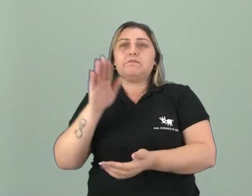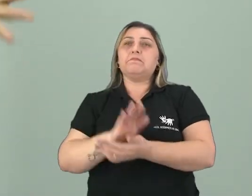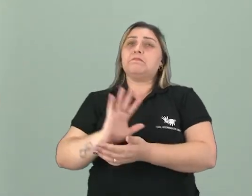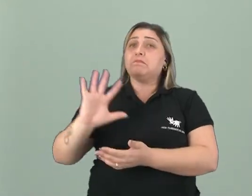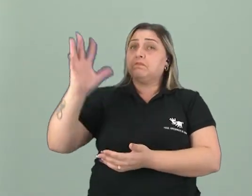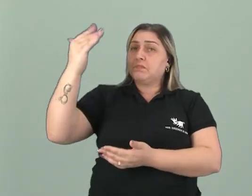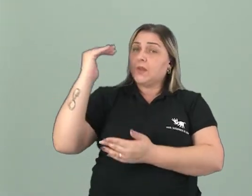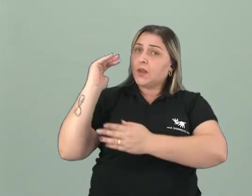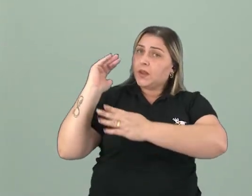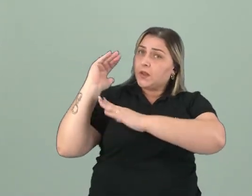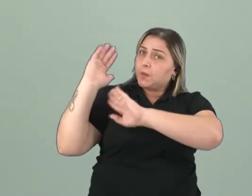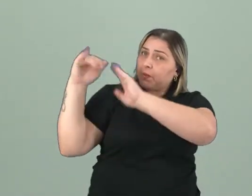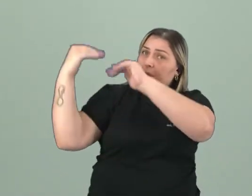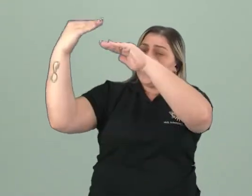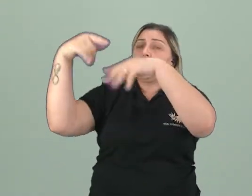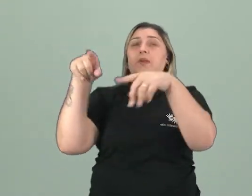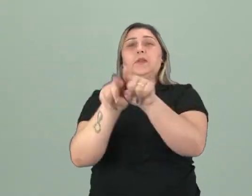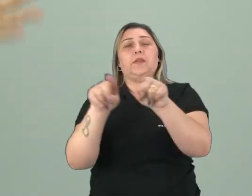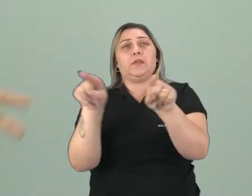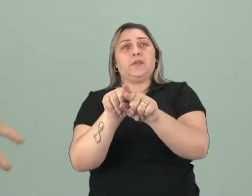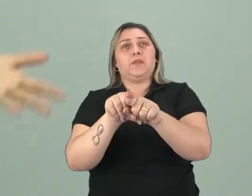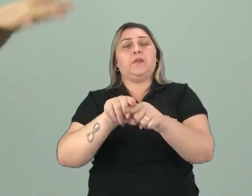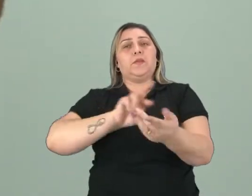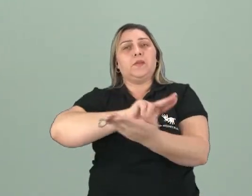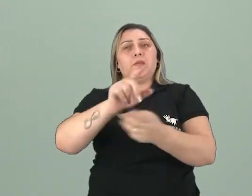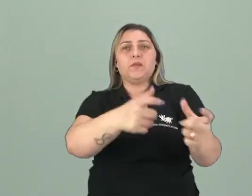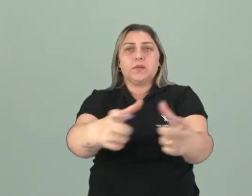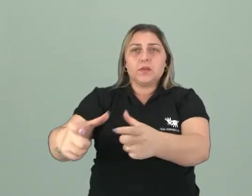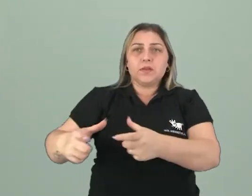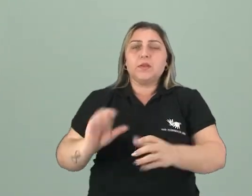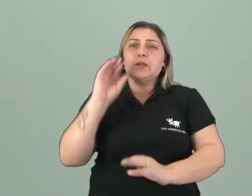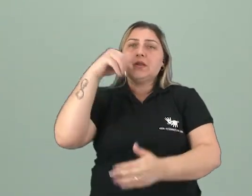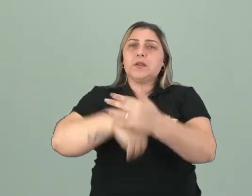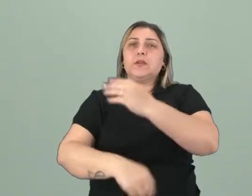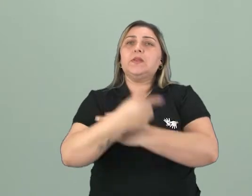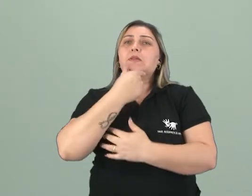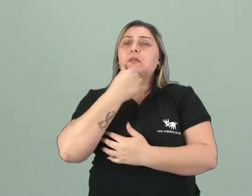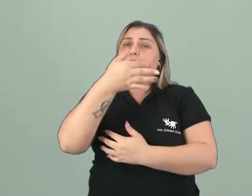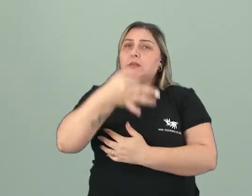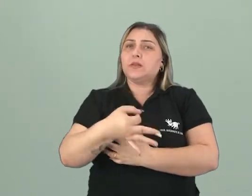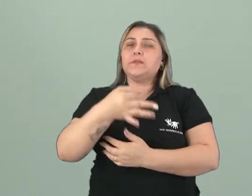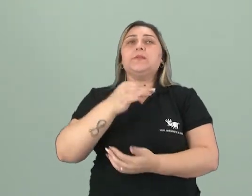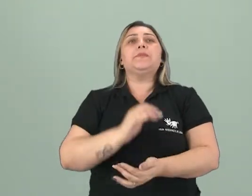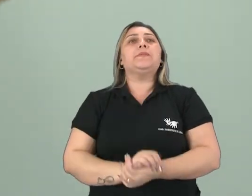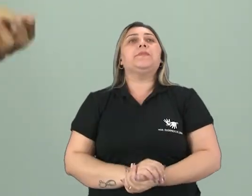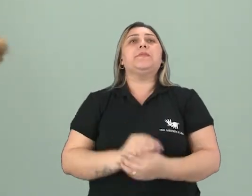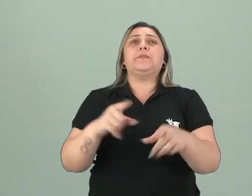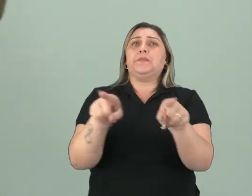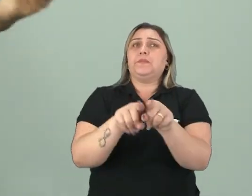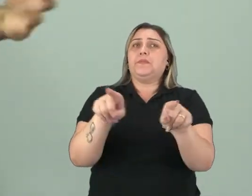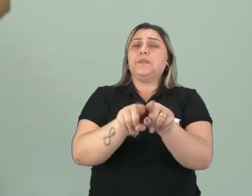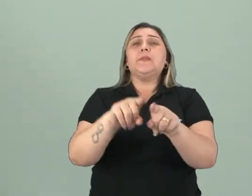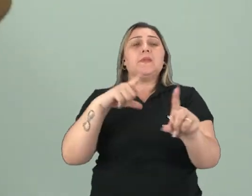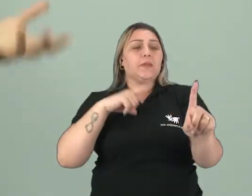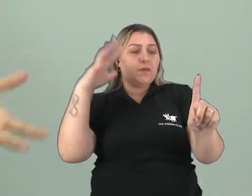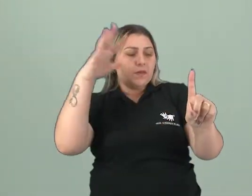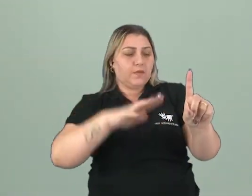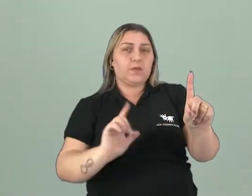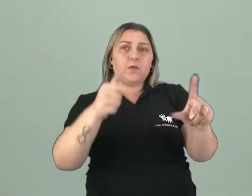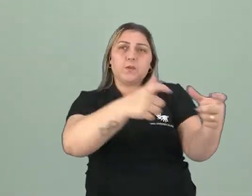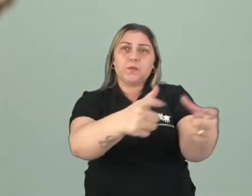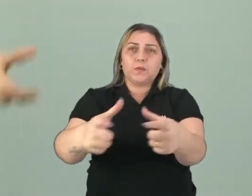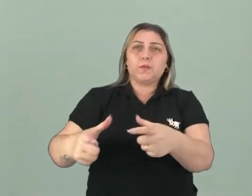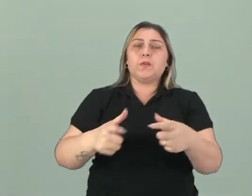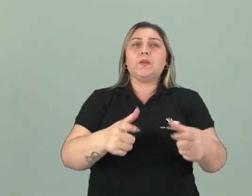principais avanços também nos mais diversos campos dentro da Inglaterra, certo? E como também teve uma influência em outros